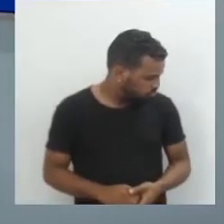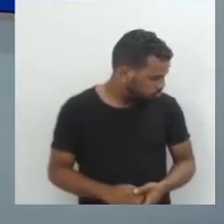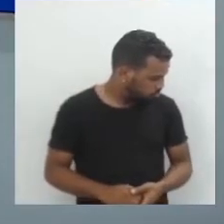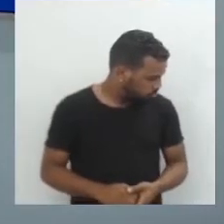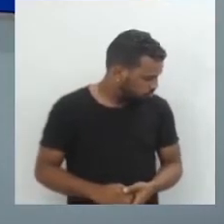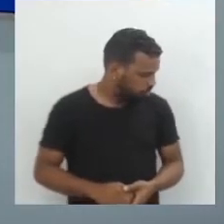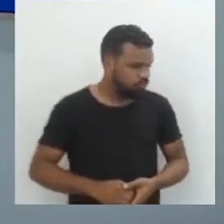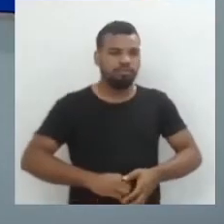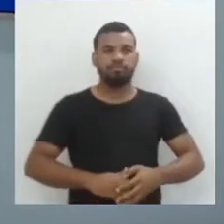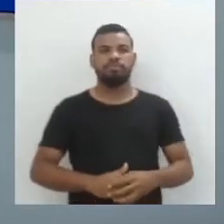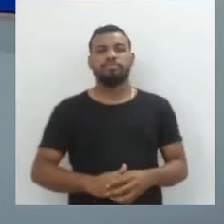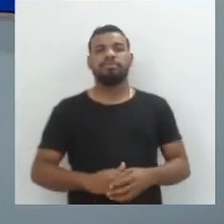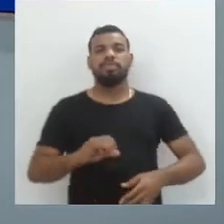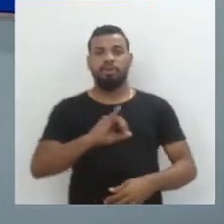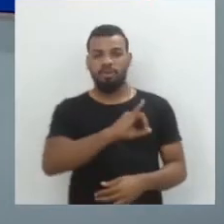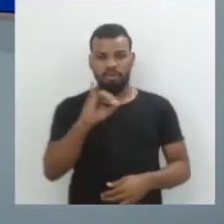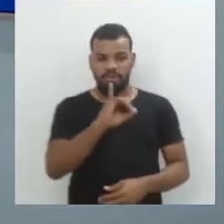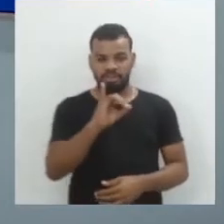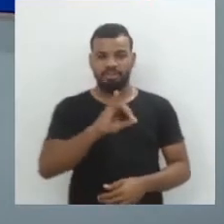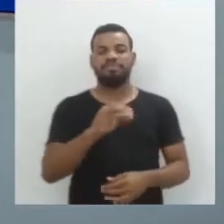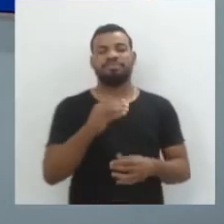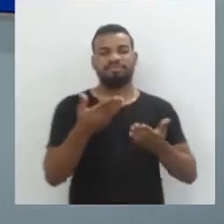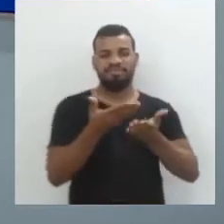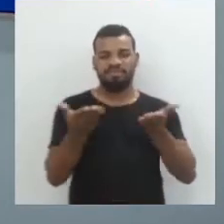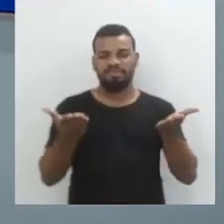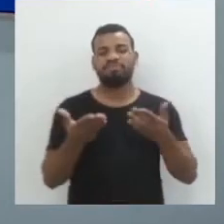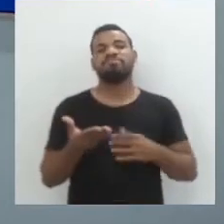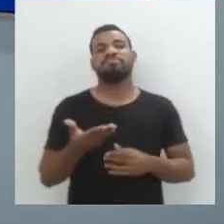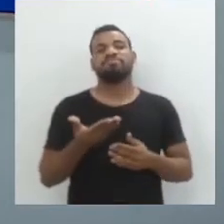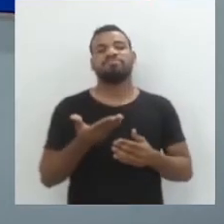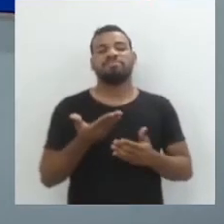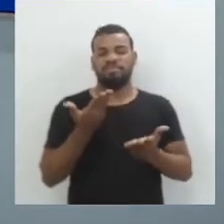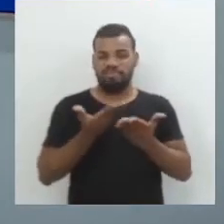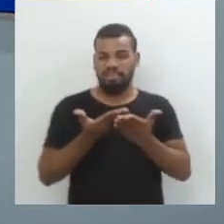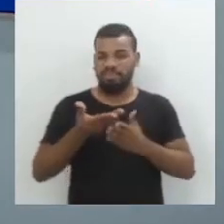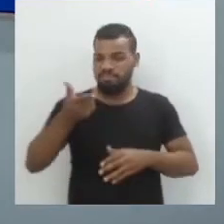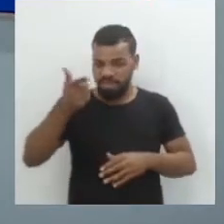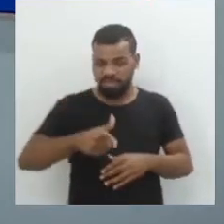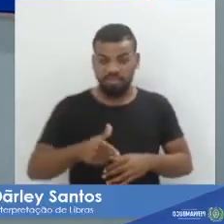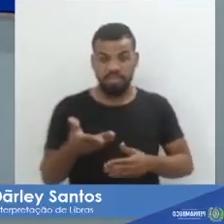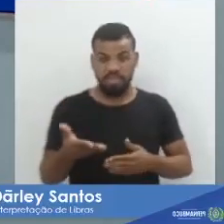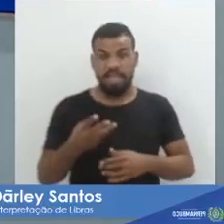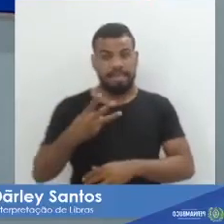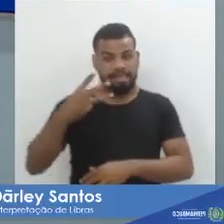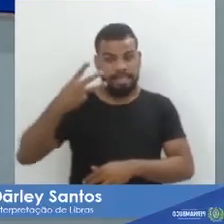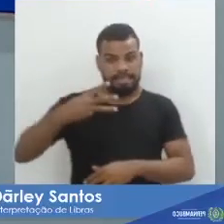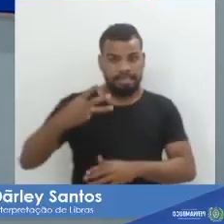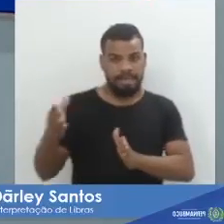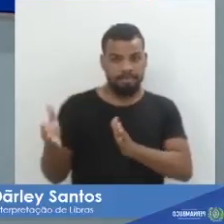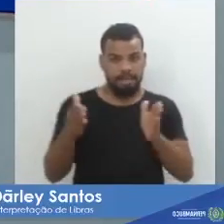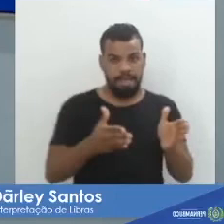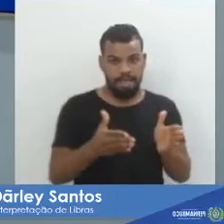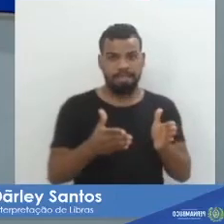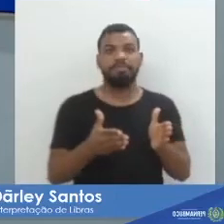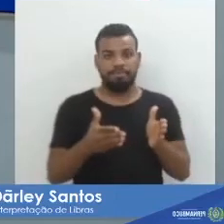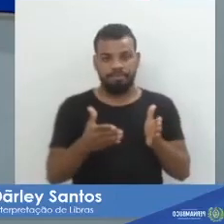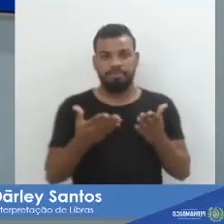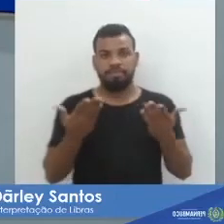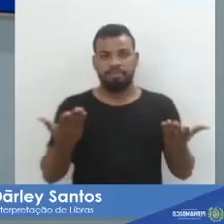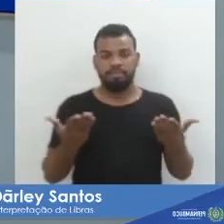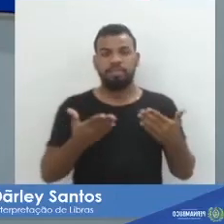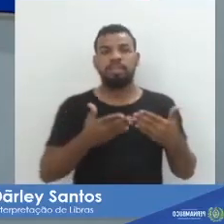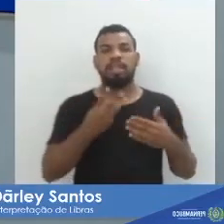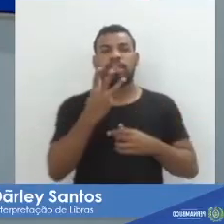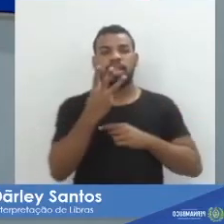Olá a todos, estamos aqui para mais uma aula, essa na verdade é a terceira parte de uma